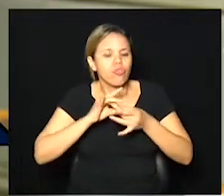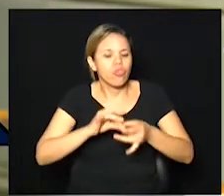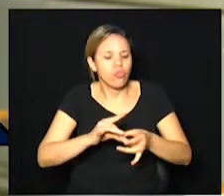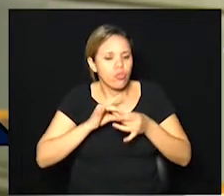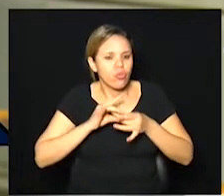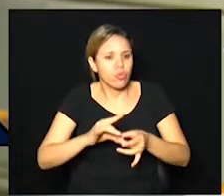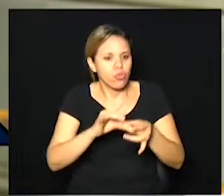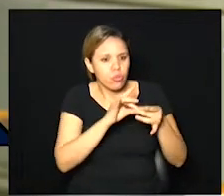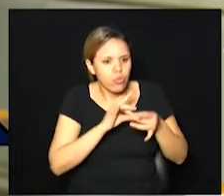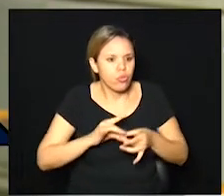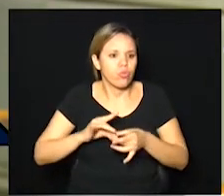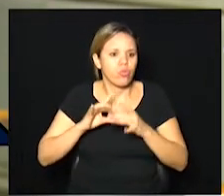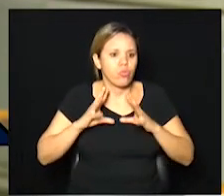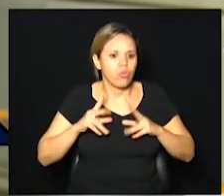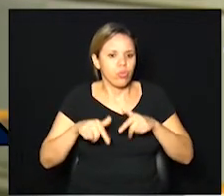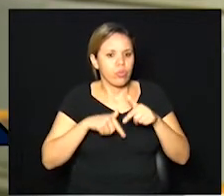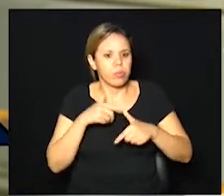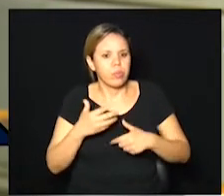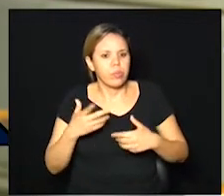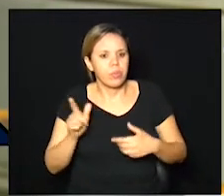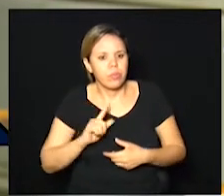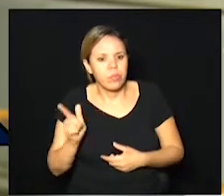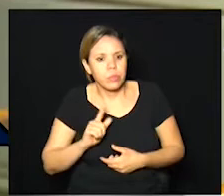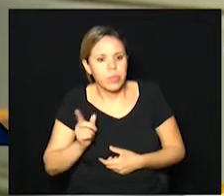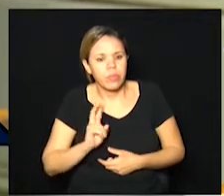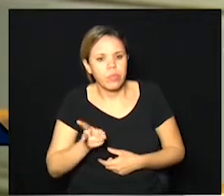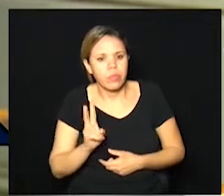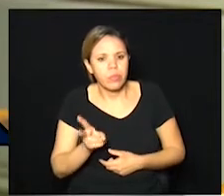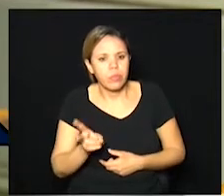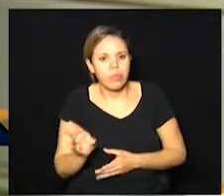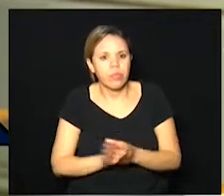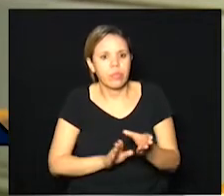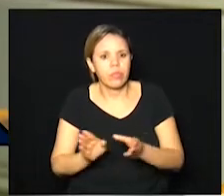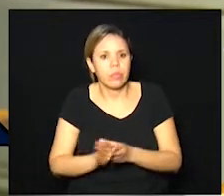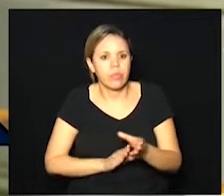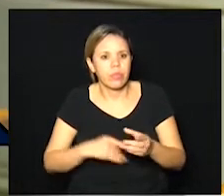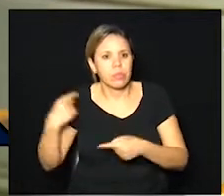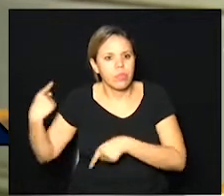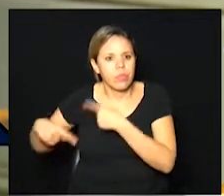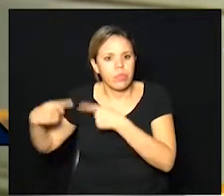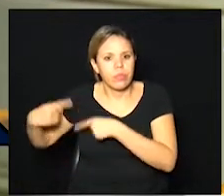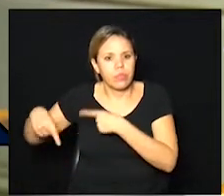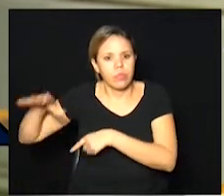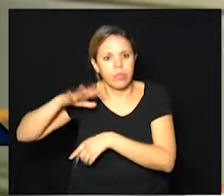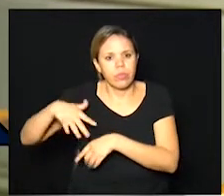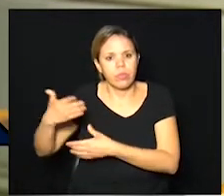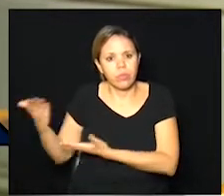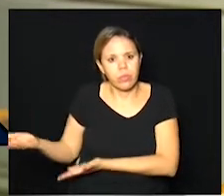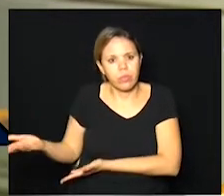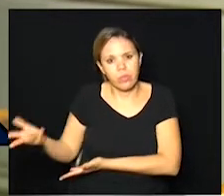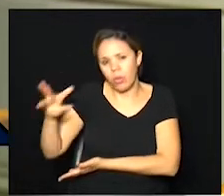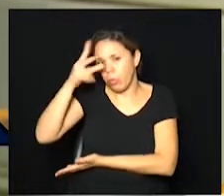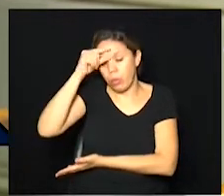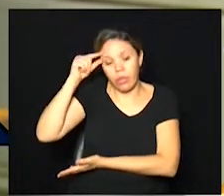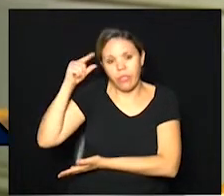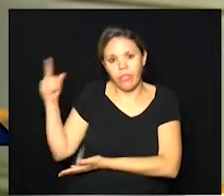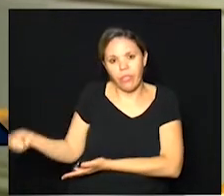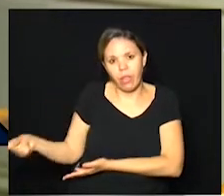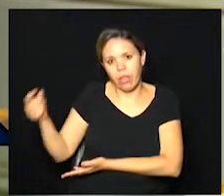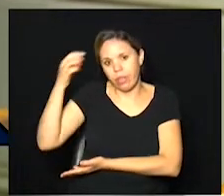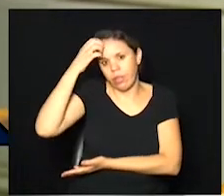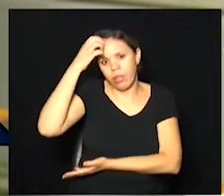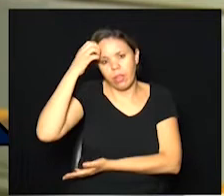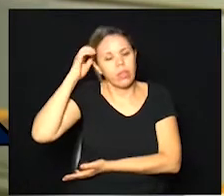e, é claro, sempre sobre a orientação política de vossa excelência, mais a